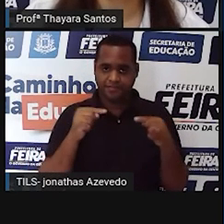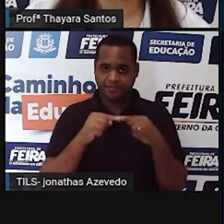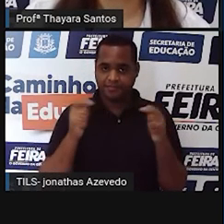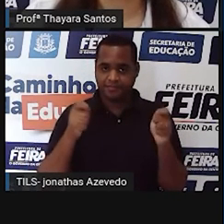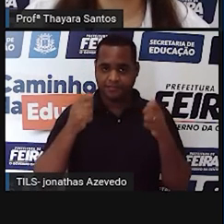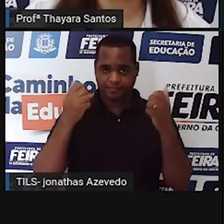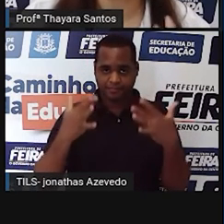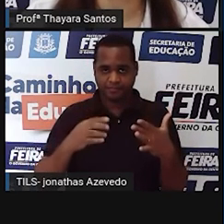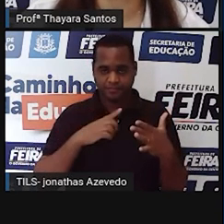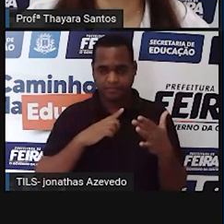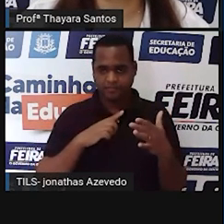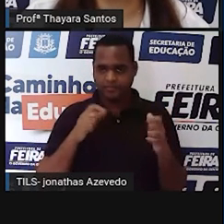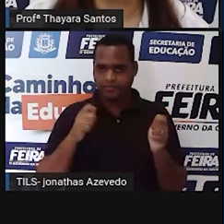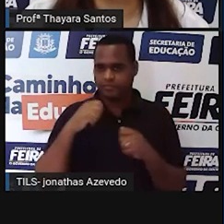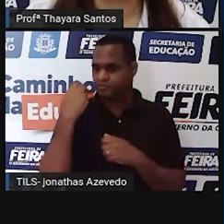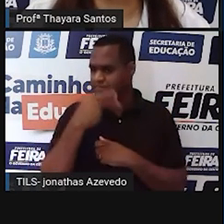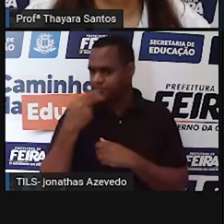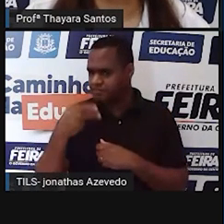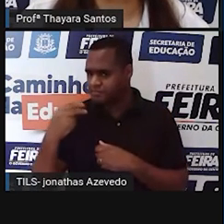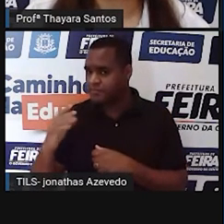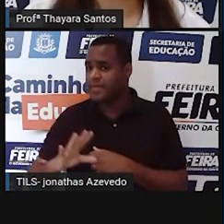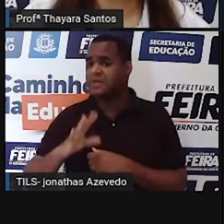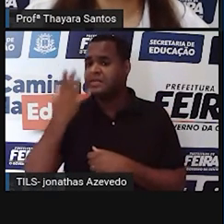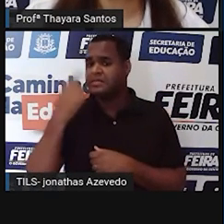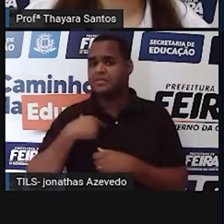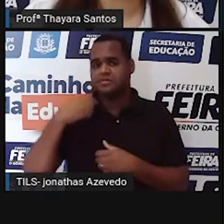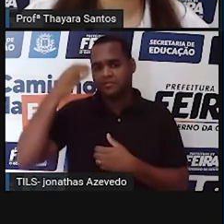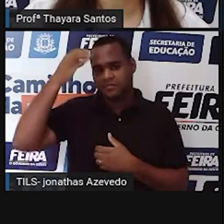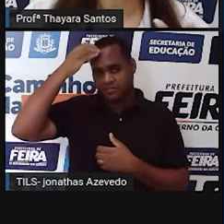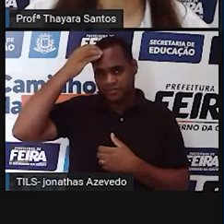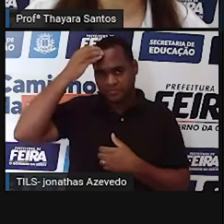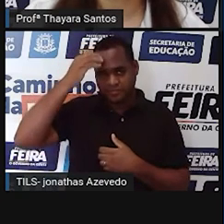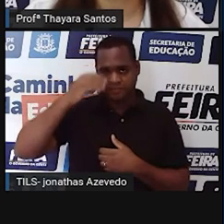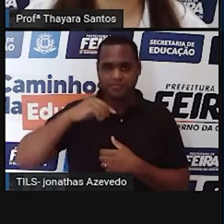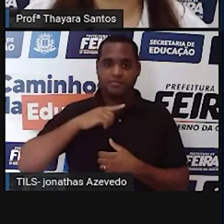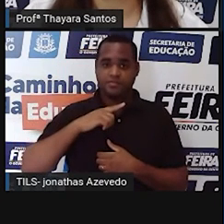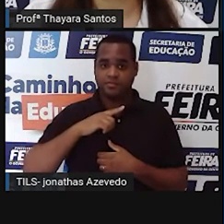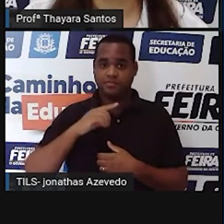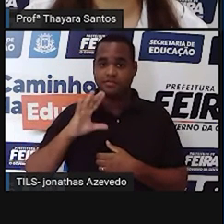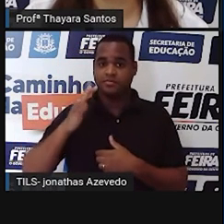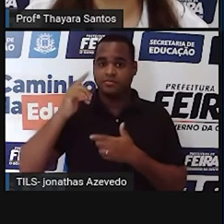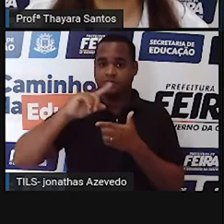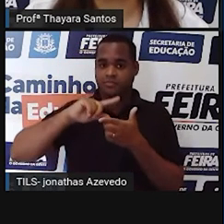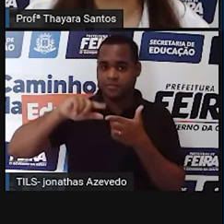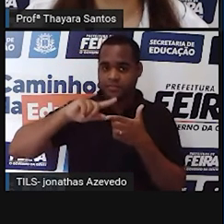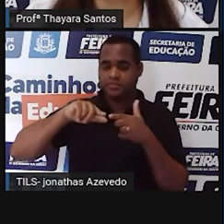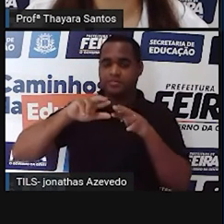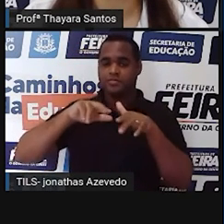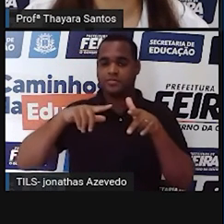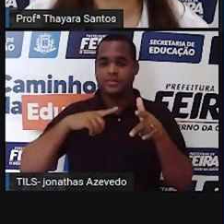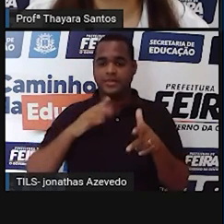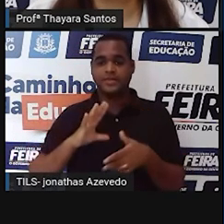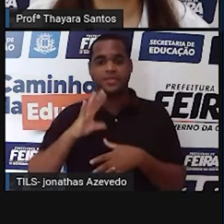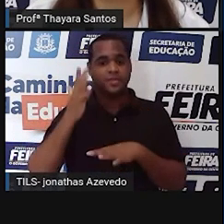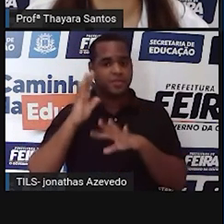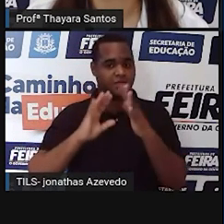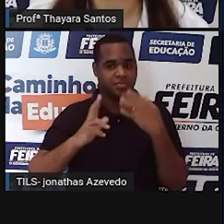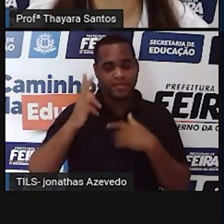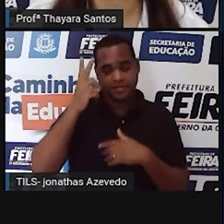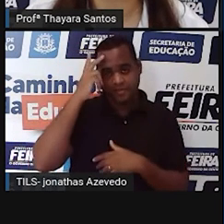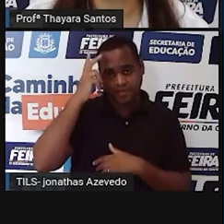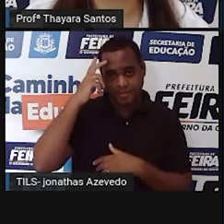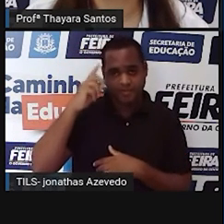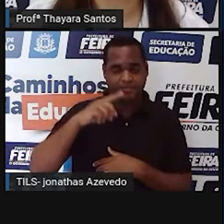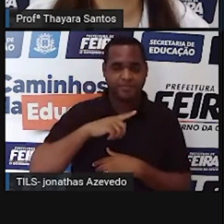para aquelas pessoas que cometem as infrações porque a gente sabe sim muitos desses incêndios são causados de forma natural justamente por causa das